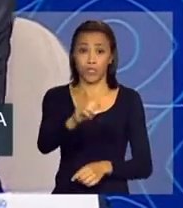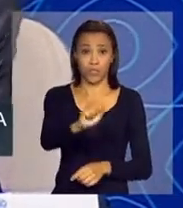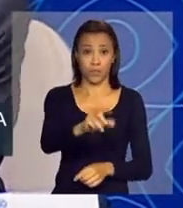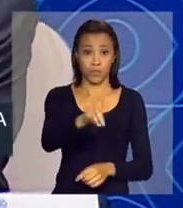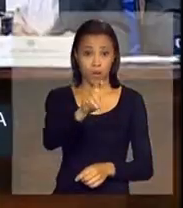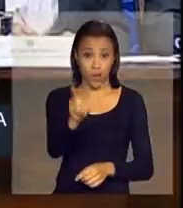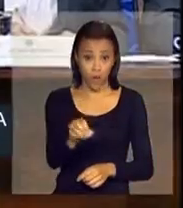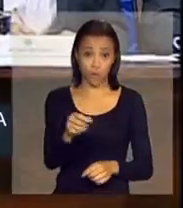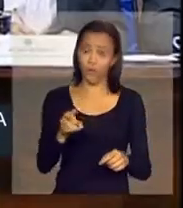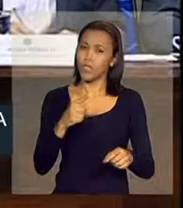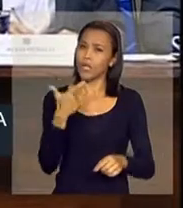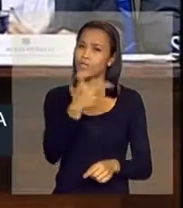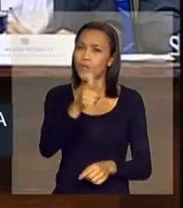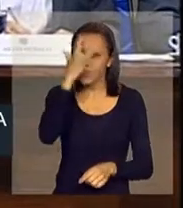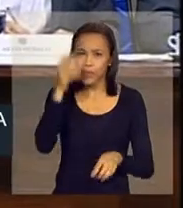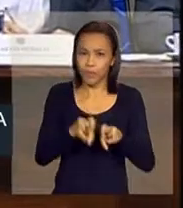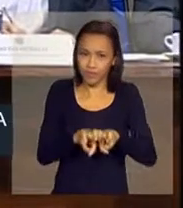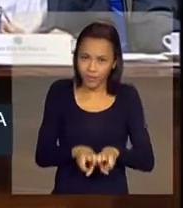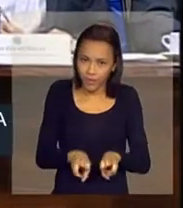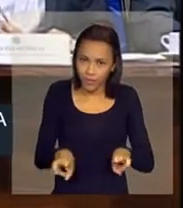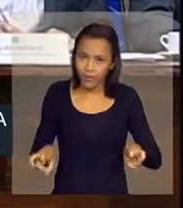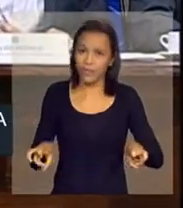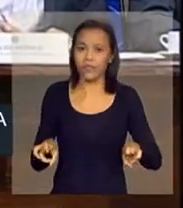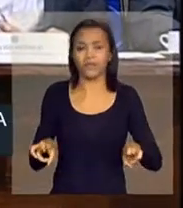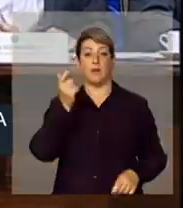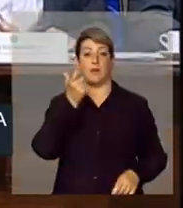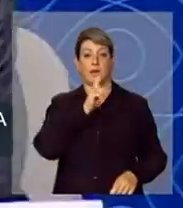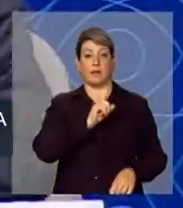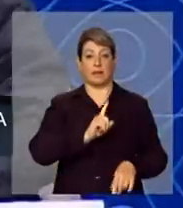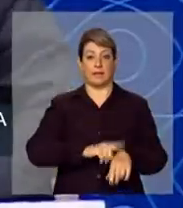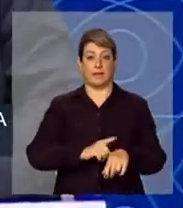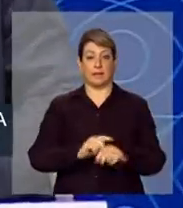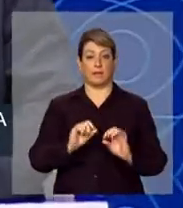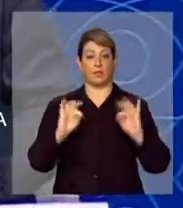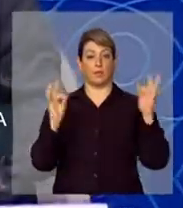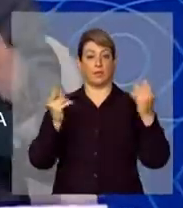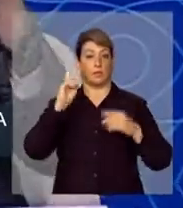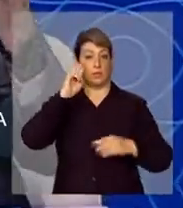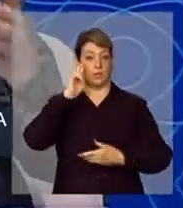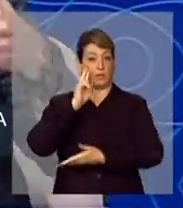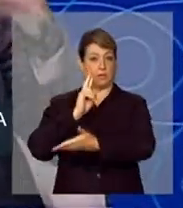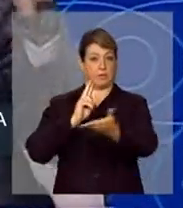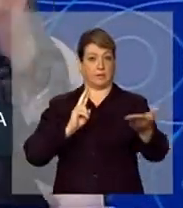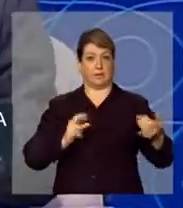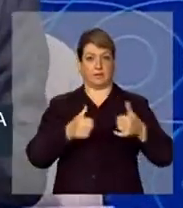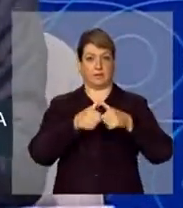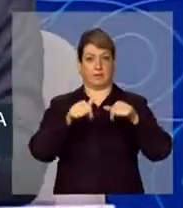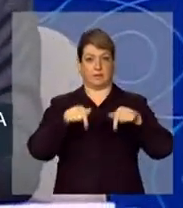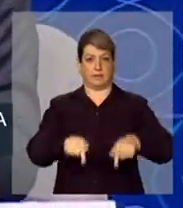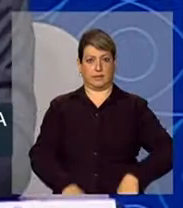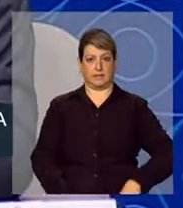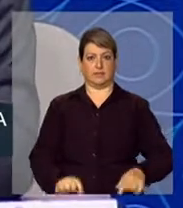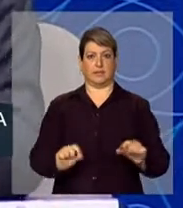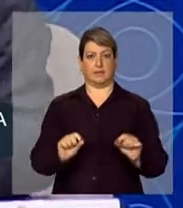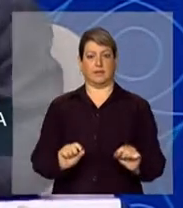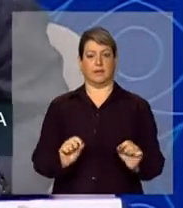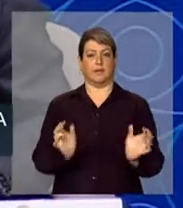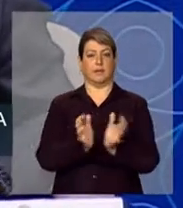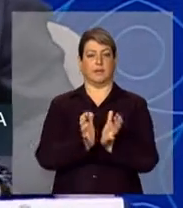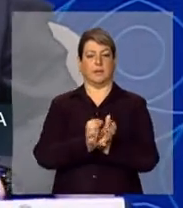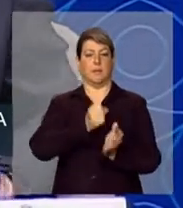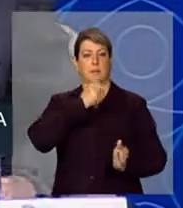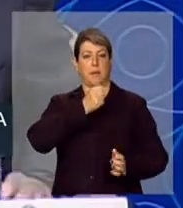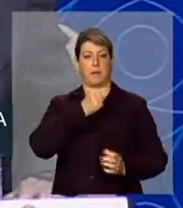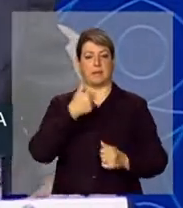todos os integrantes da mesa, para ganhar tempo, também todas as autoridades aqui presentes, parceiros, membros da imprensa que estão